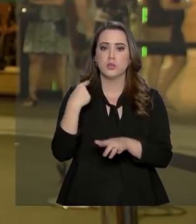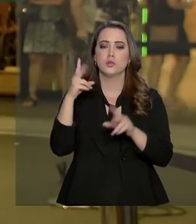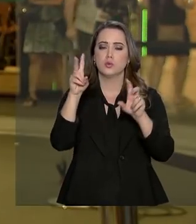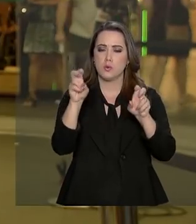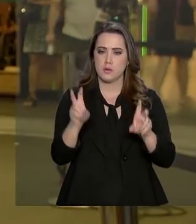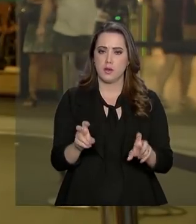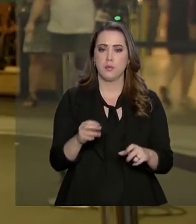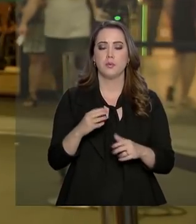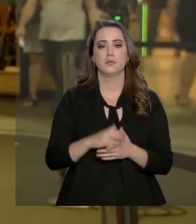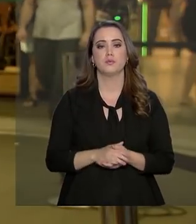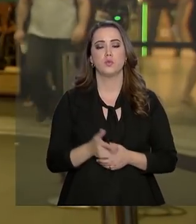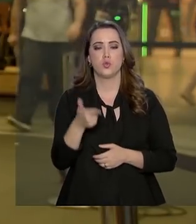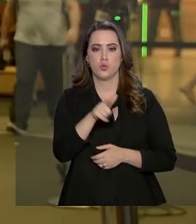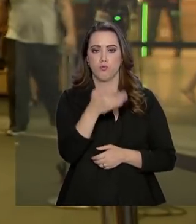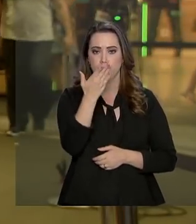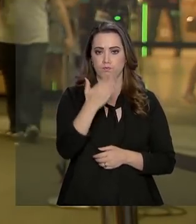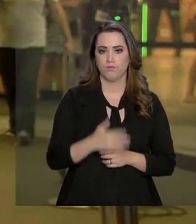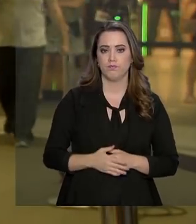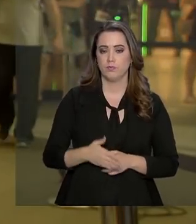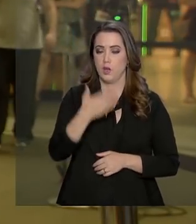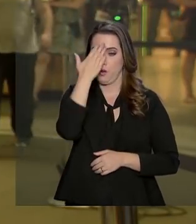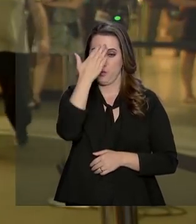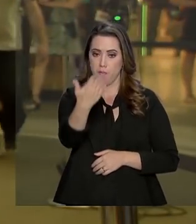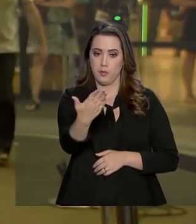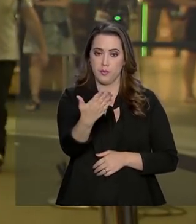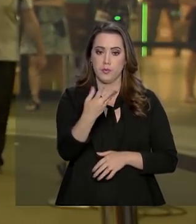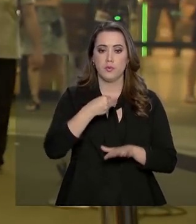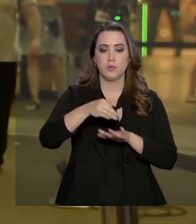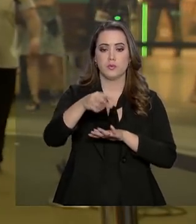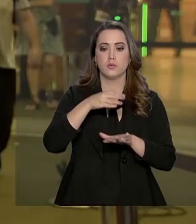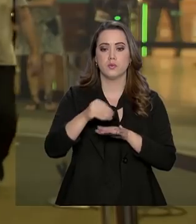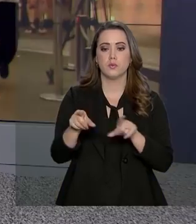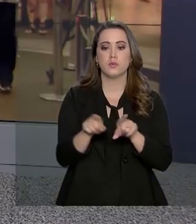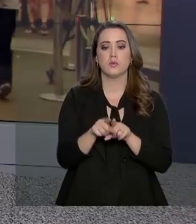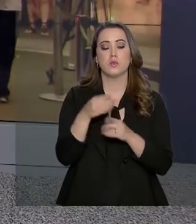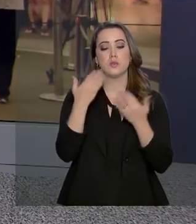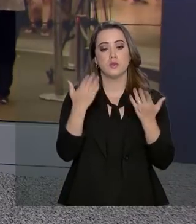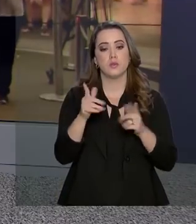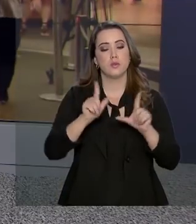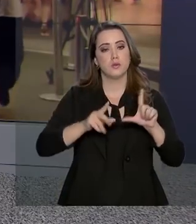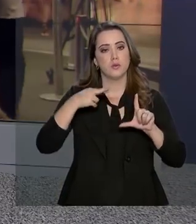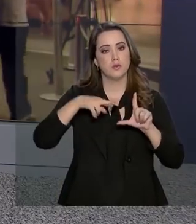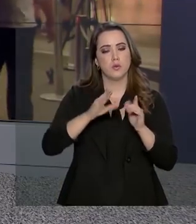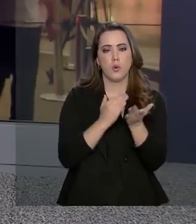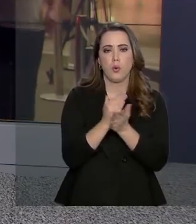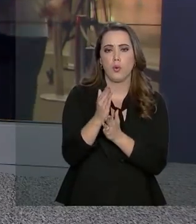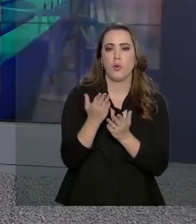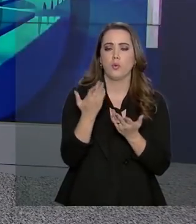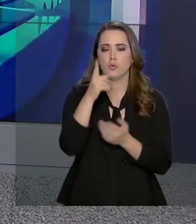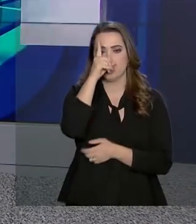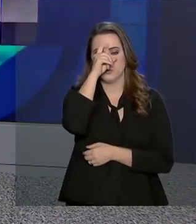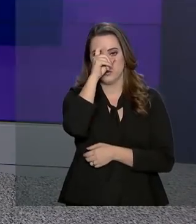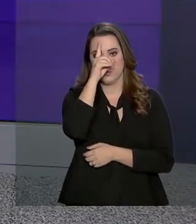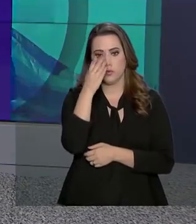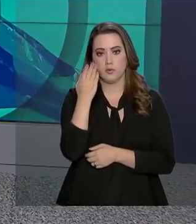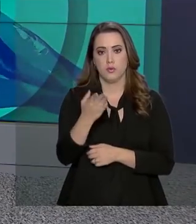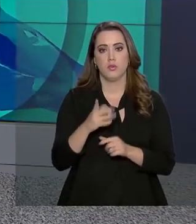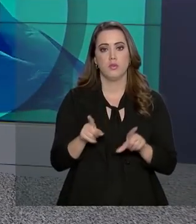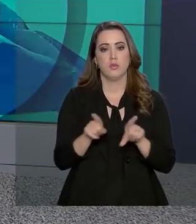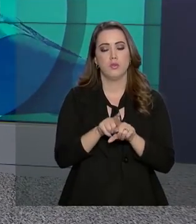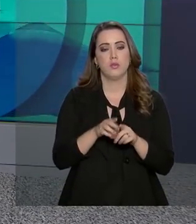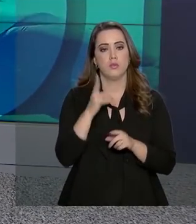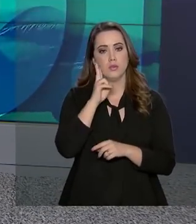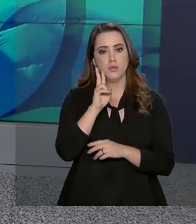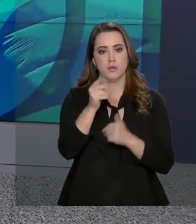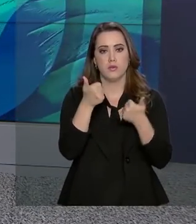assuntos. Alessandra. Muito obrigada, Ricardo, pelas informações. NBR segue no Hospital Albert Einstein